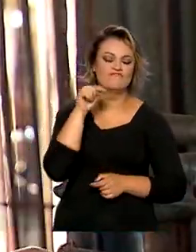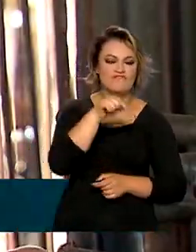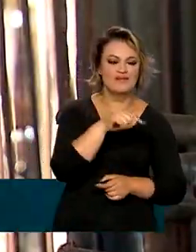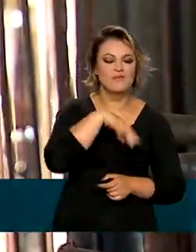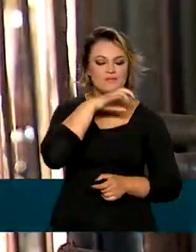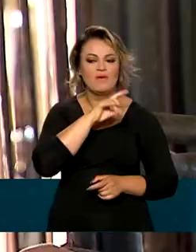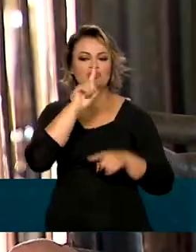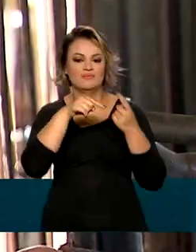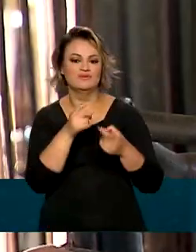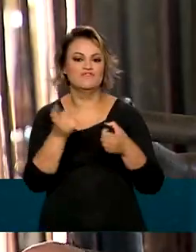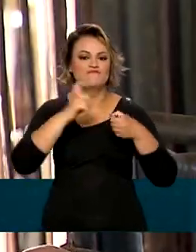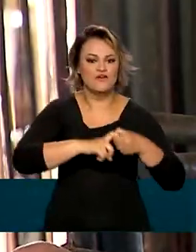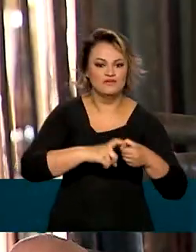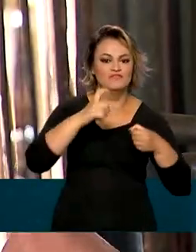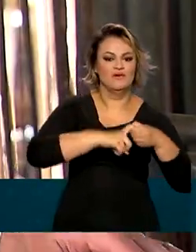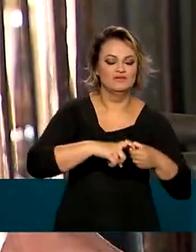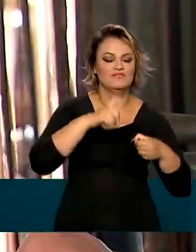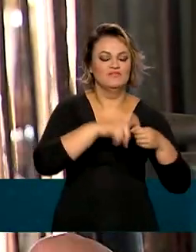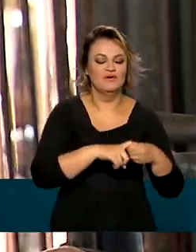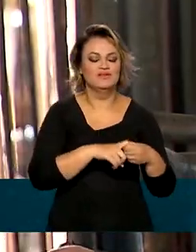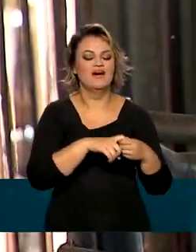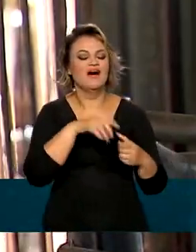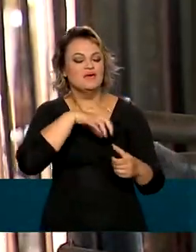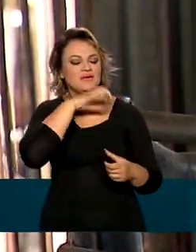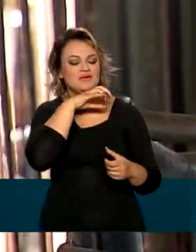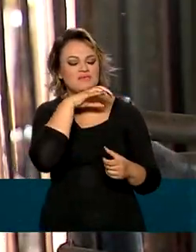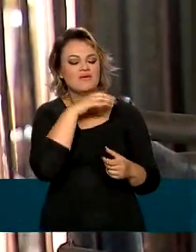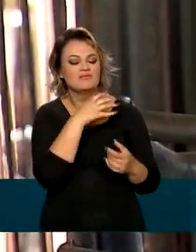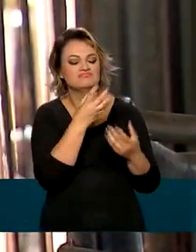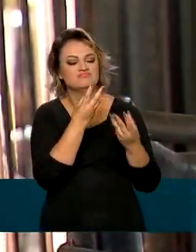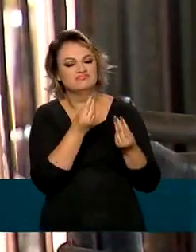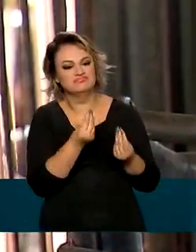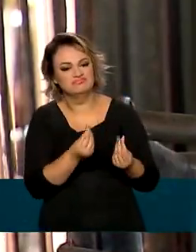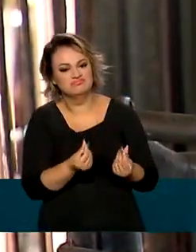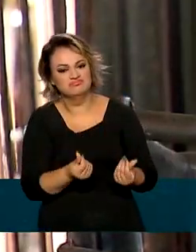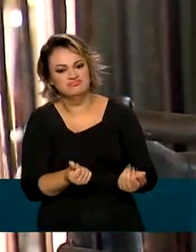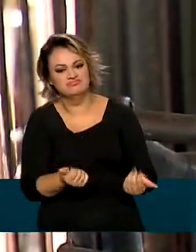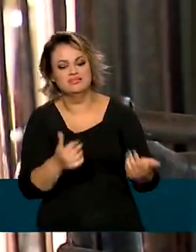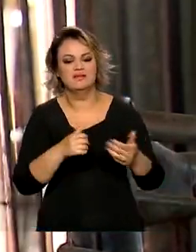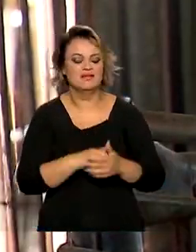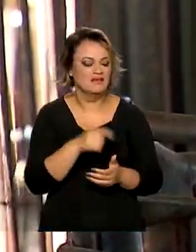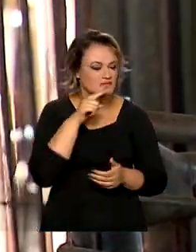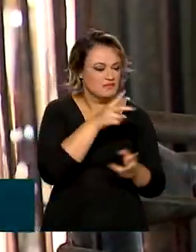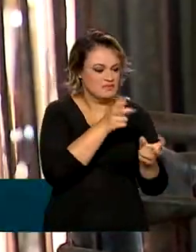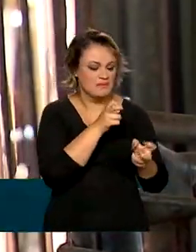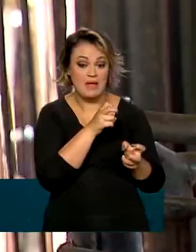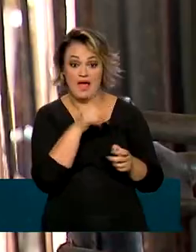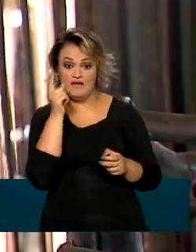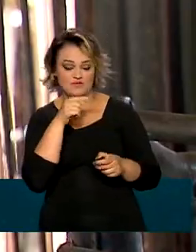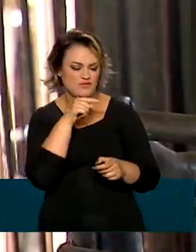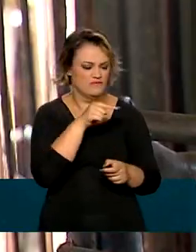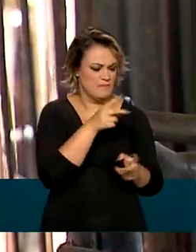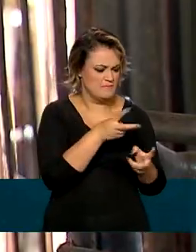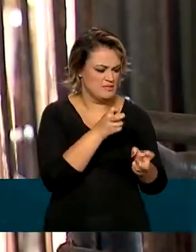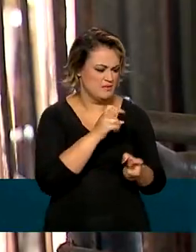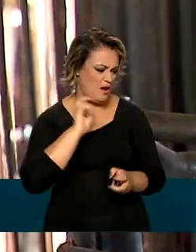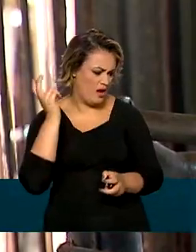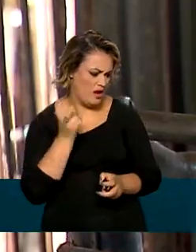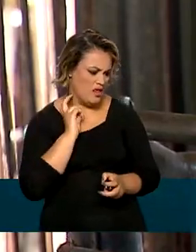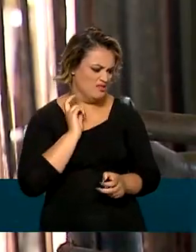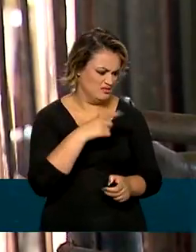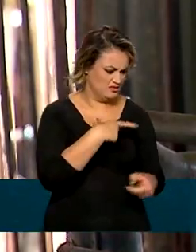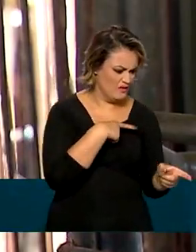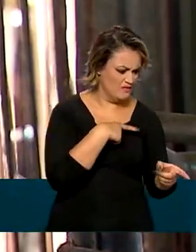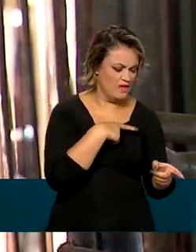animal, esse animal fica constantemente... Você vê o rastro de sangue desse morcego. Então, o produtor que observou a espoliação